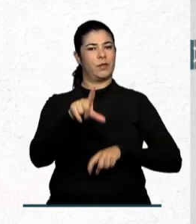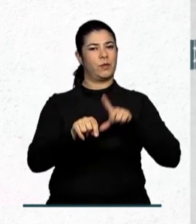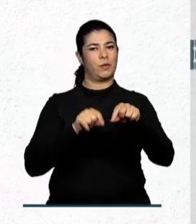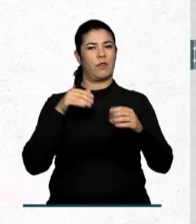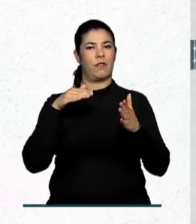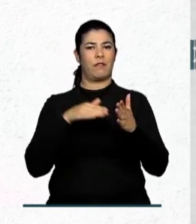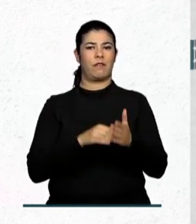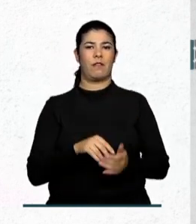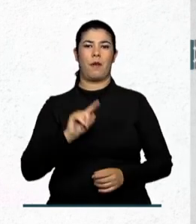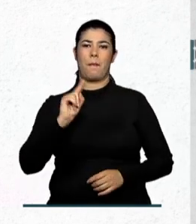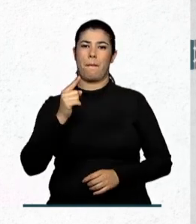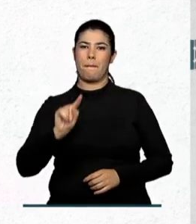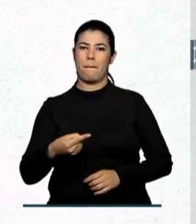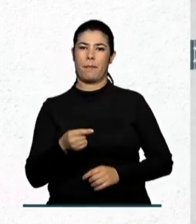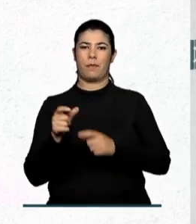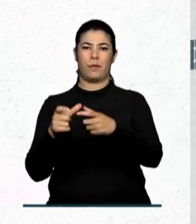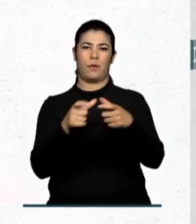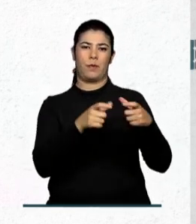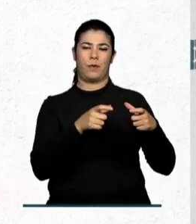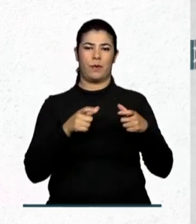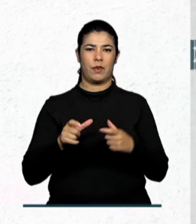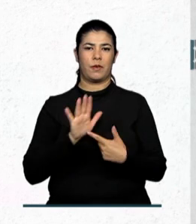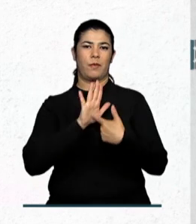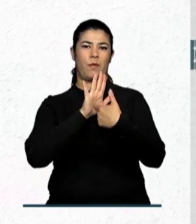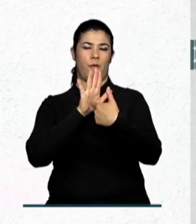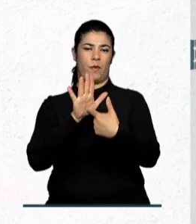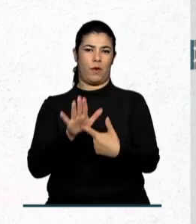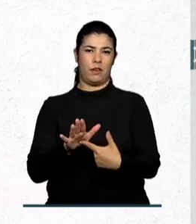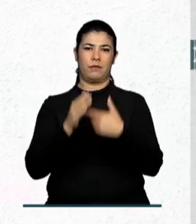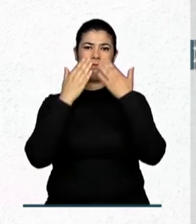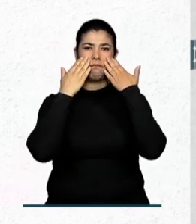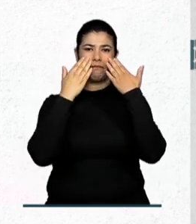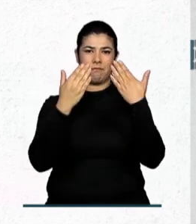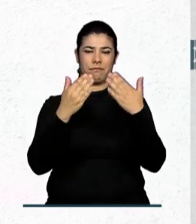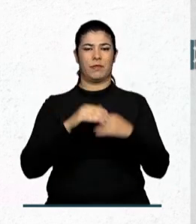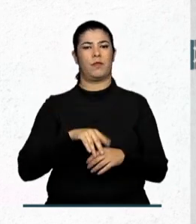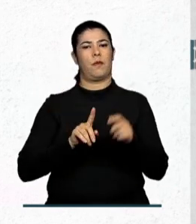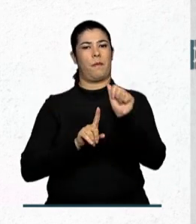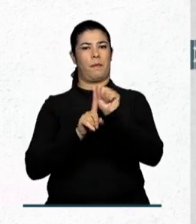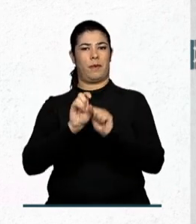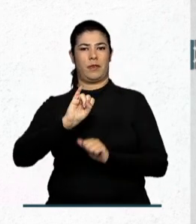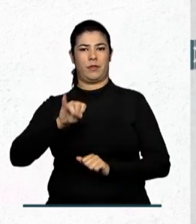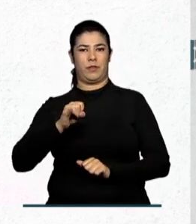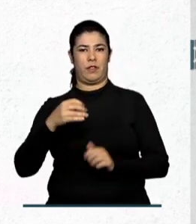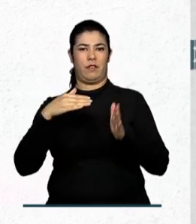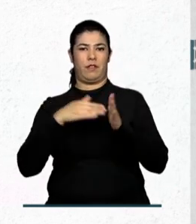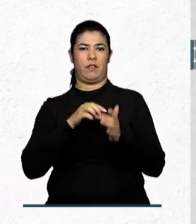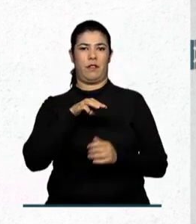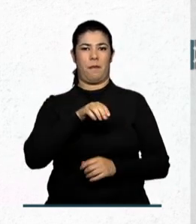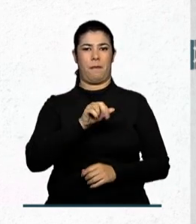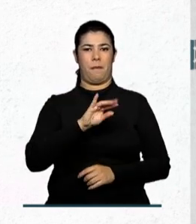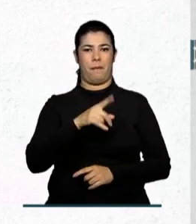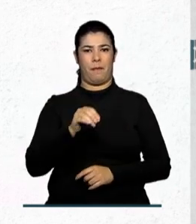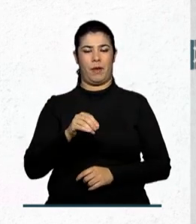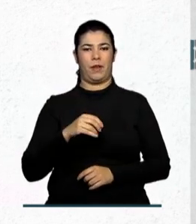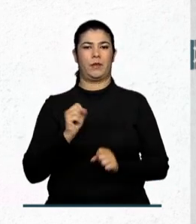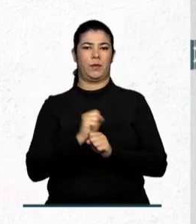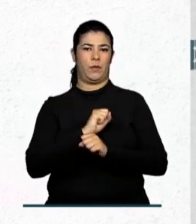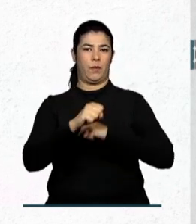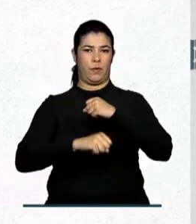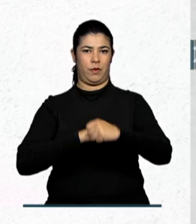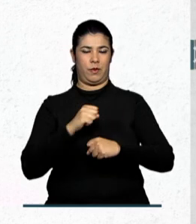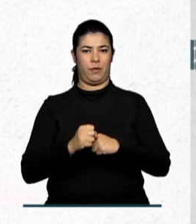mil pontos de exibição e as produções devem ser apresentadas ao público entre janeiro e março de 2015, em sessões